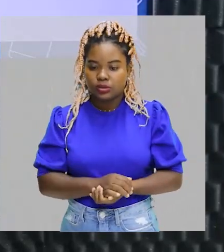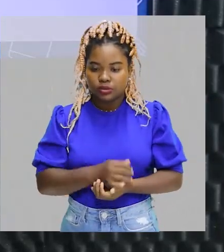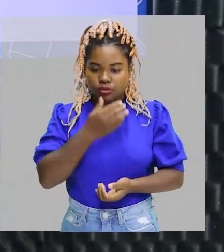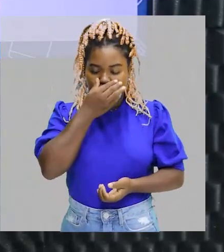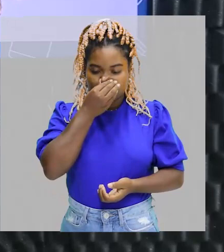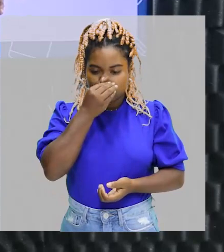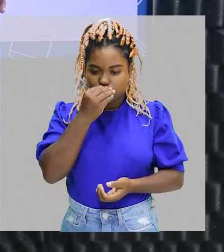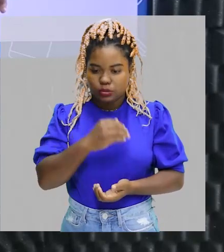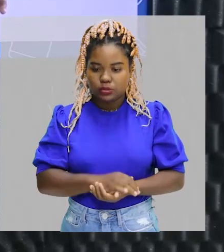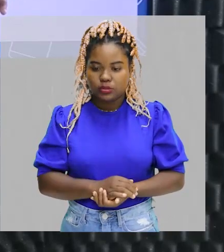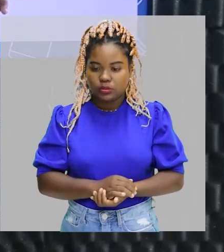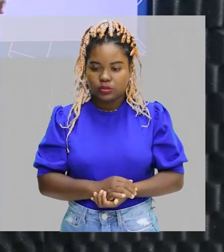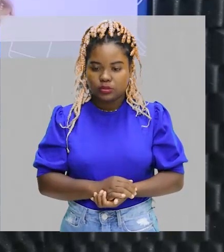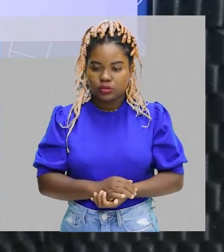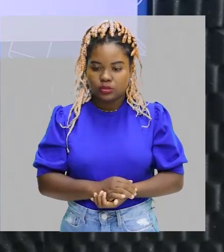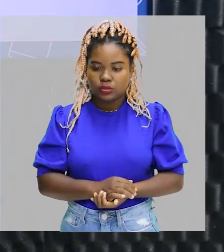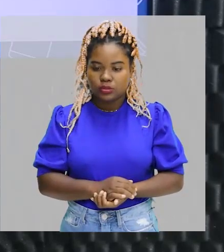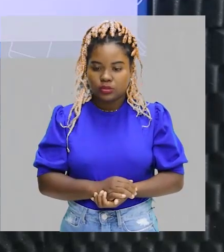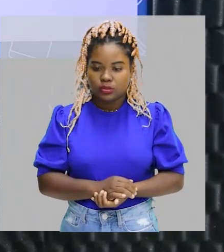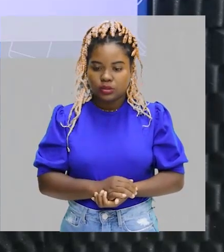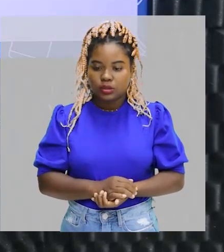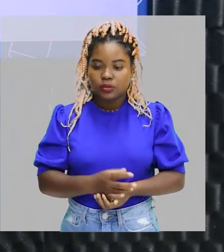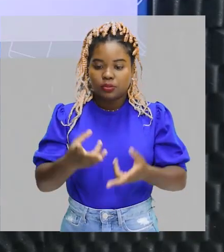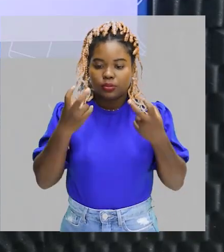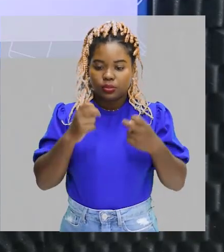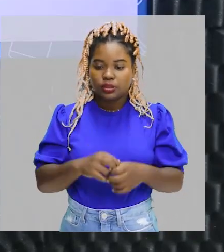só. Esse carbono, bem aqui do meio,